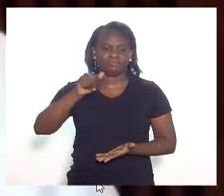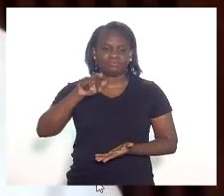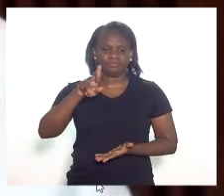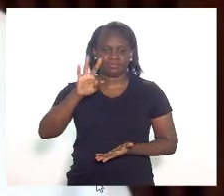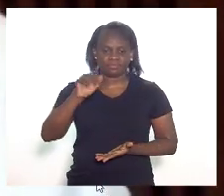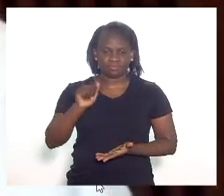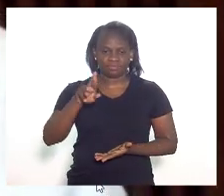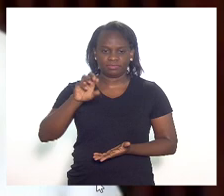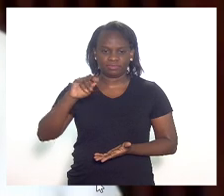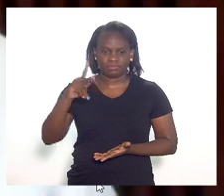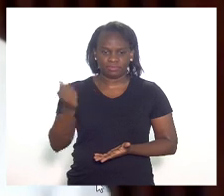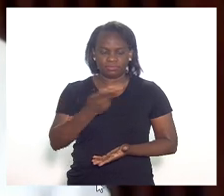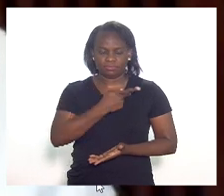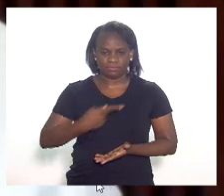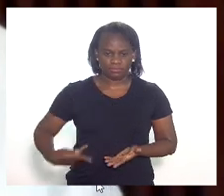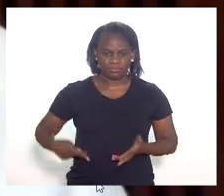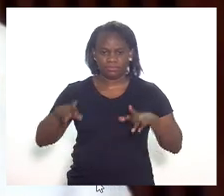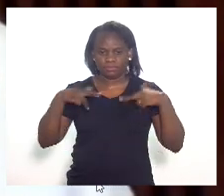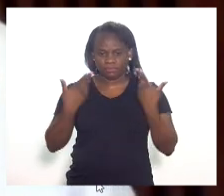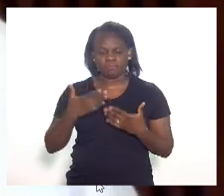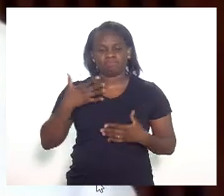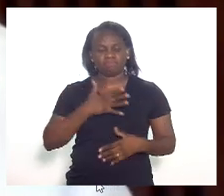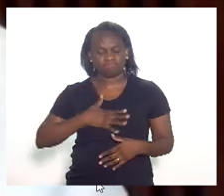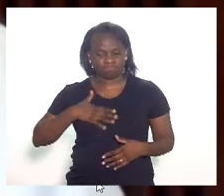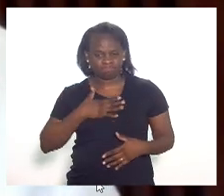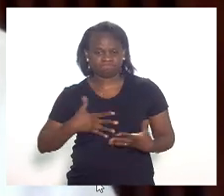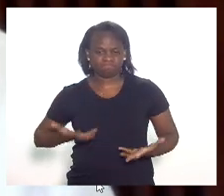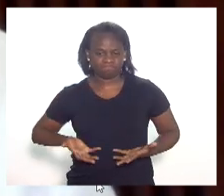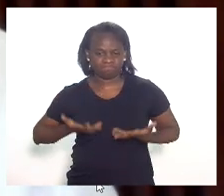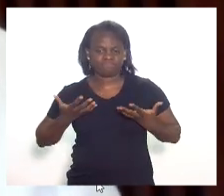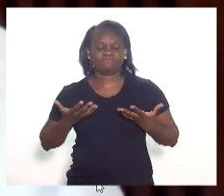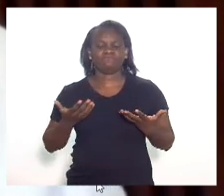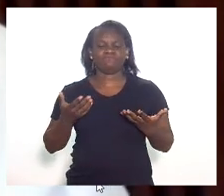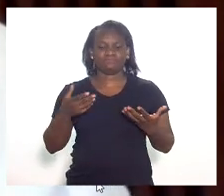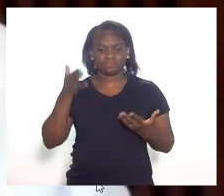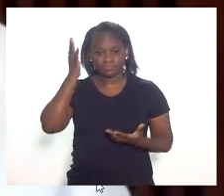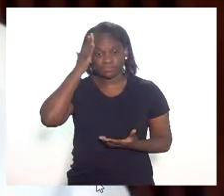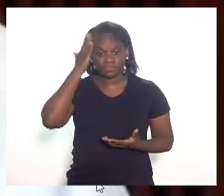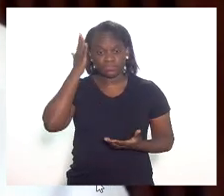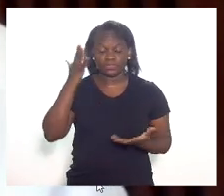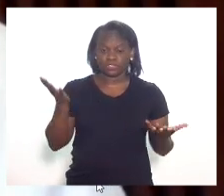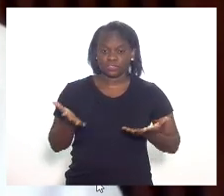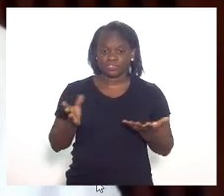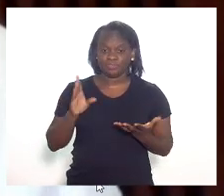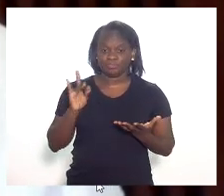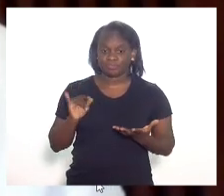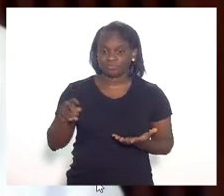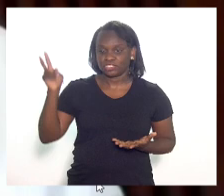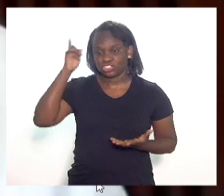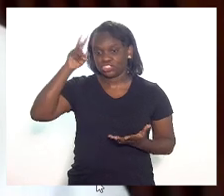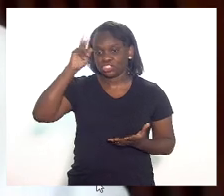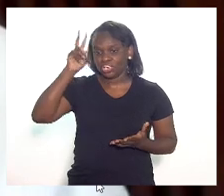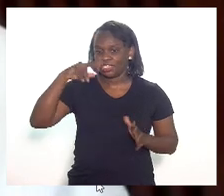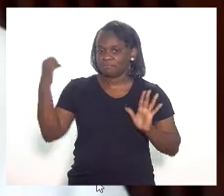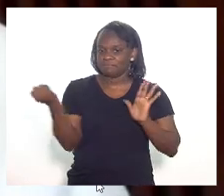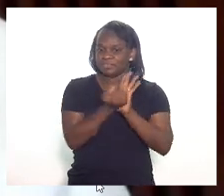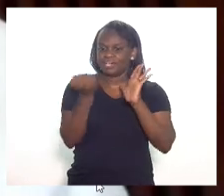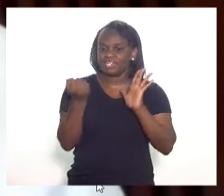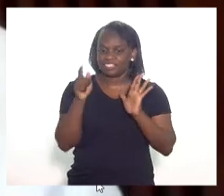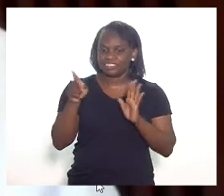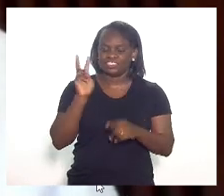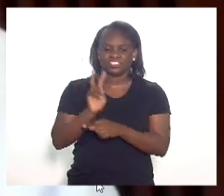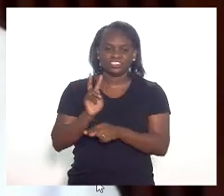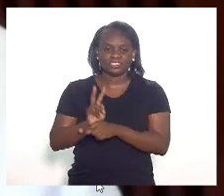Rocha, que preside essa sessão com muita honra. Saiba que nesse dia histórico, vossa excelência representa